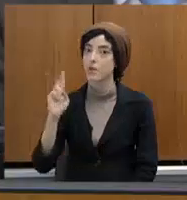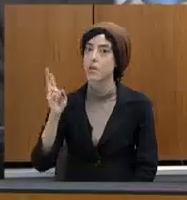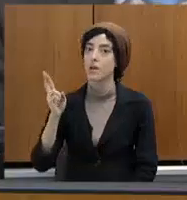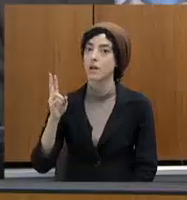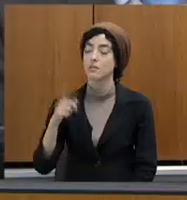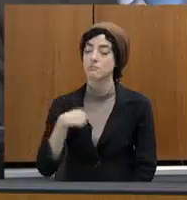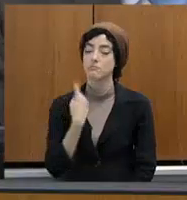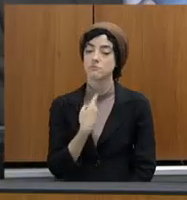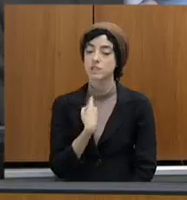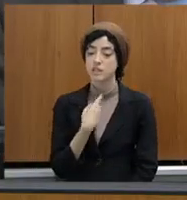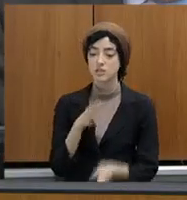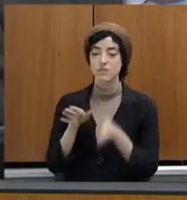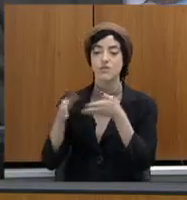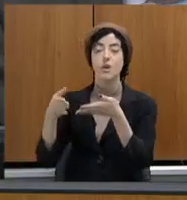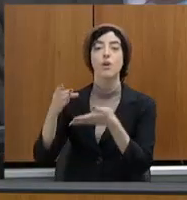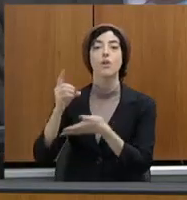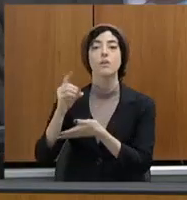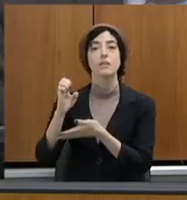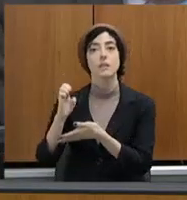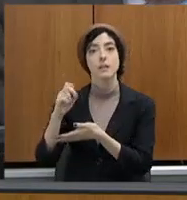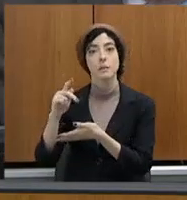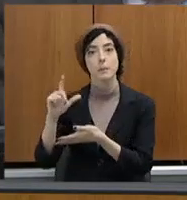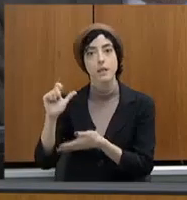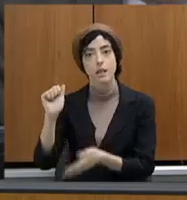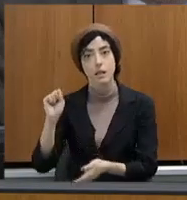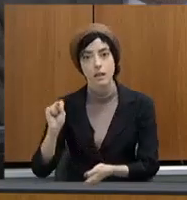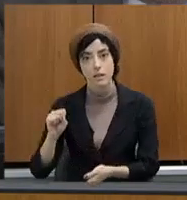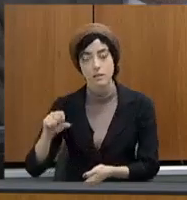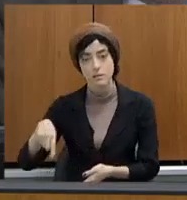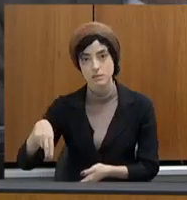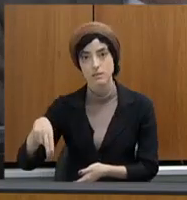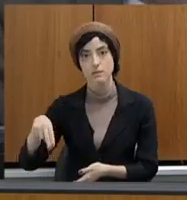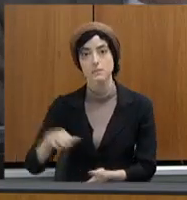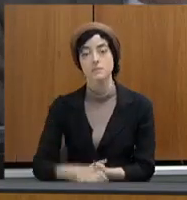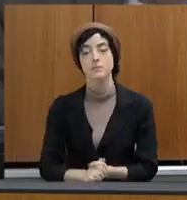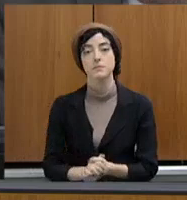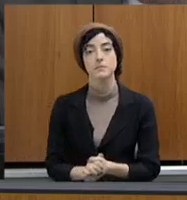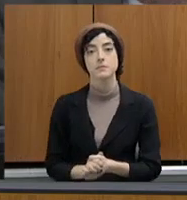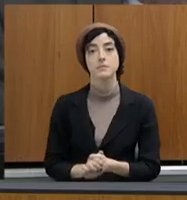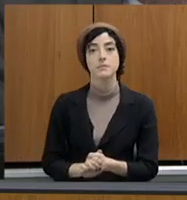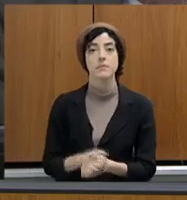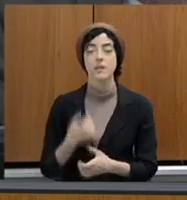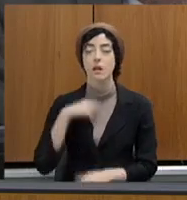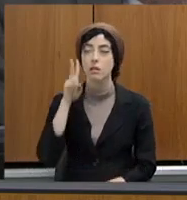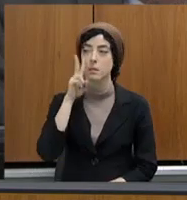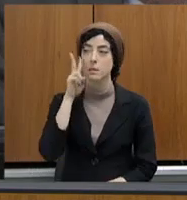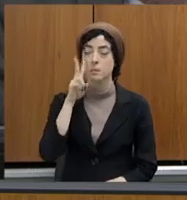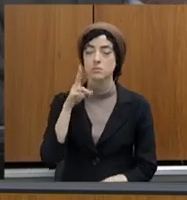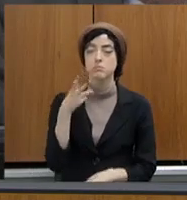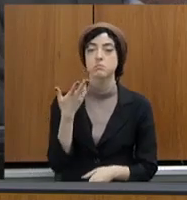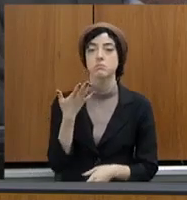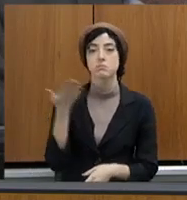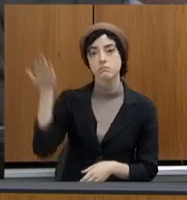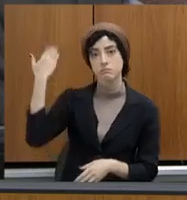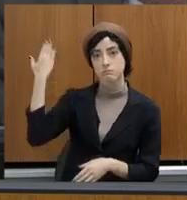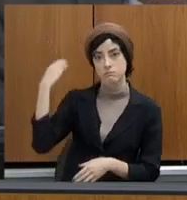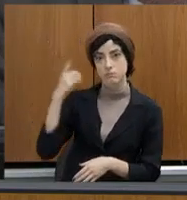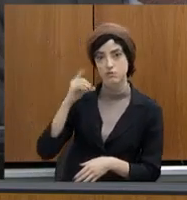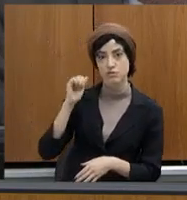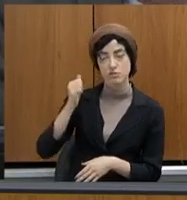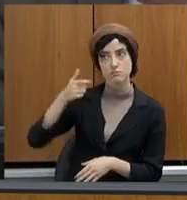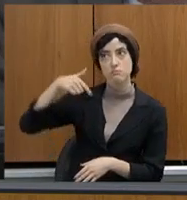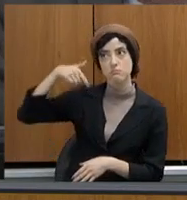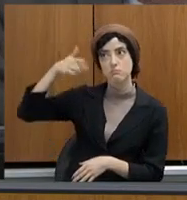Deplans. E eu me recordo de que, dias atrás, aqui, na audiência pública que teve que ser remarcada,